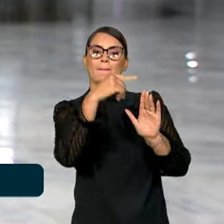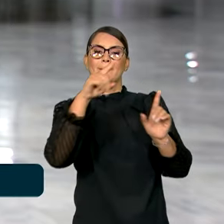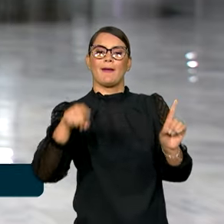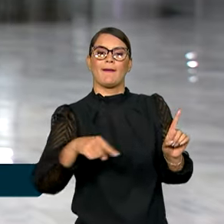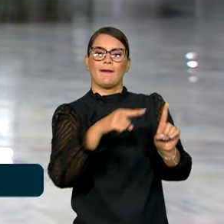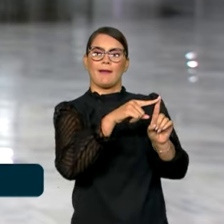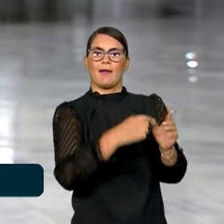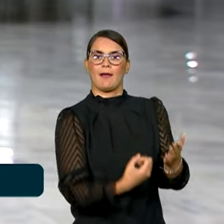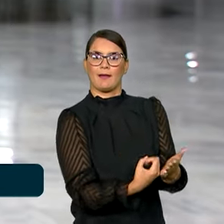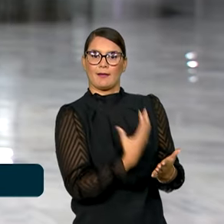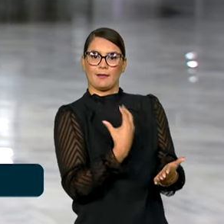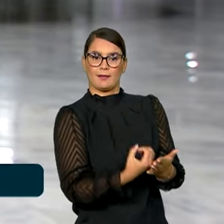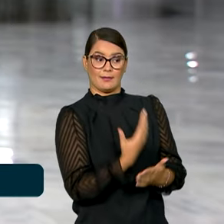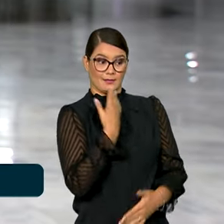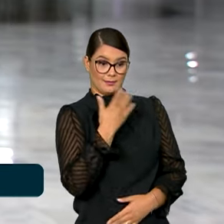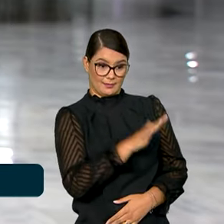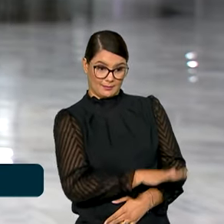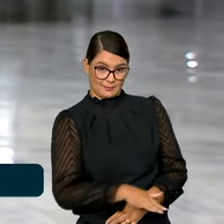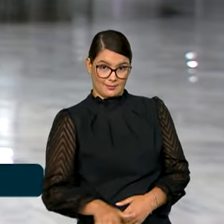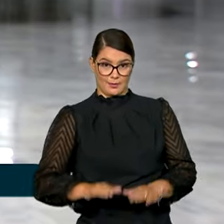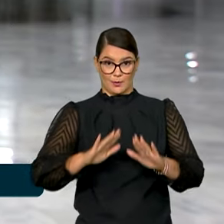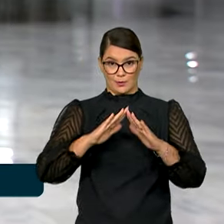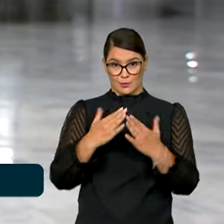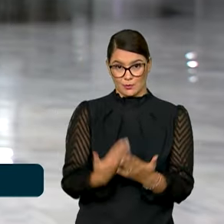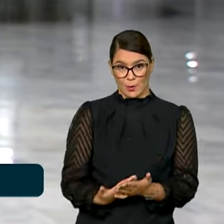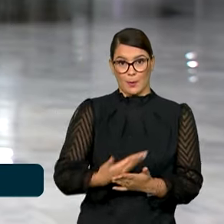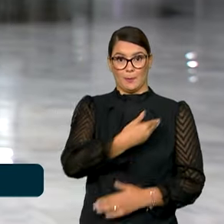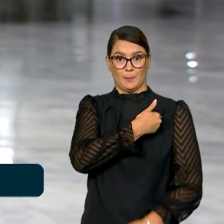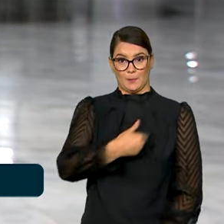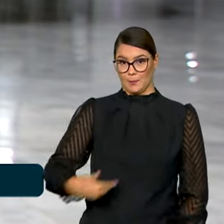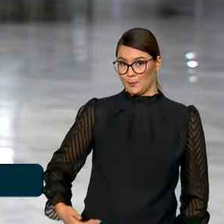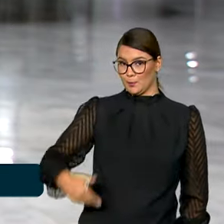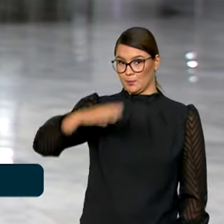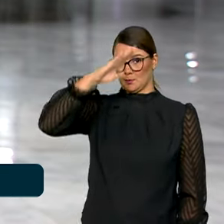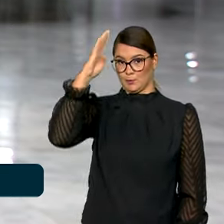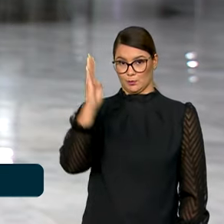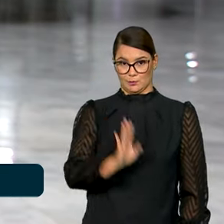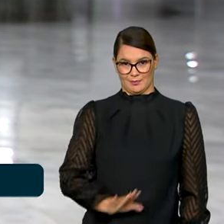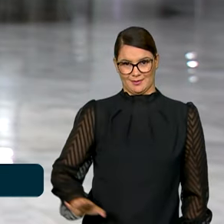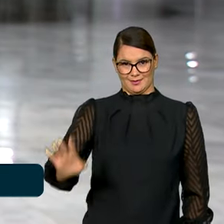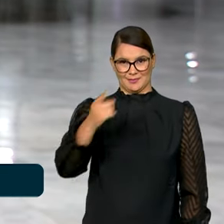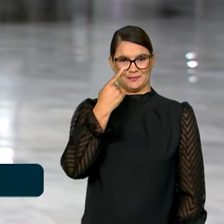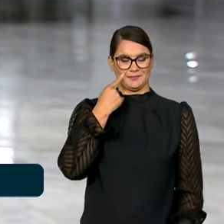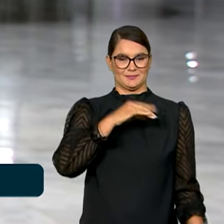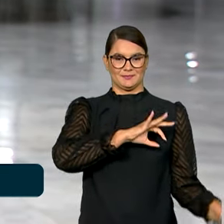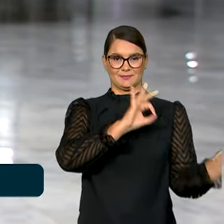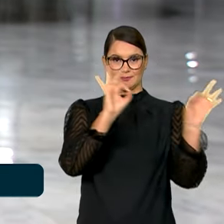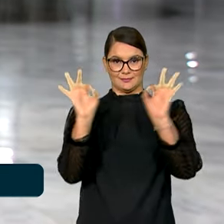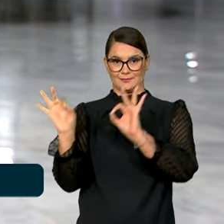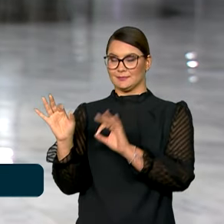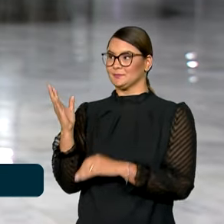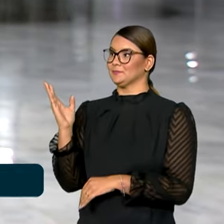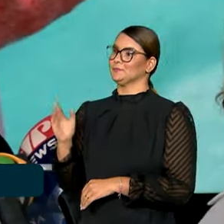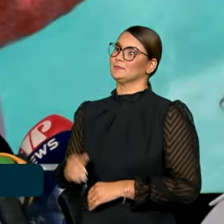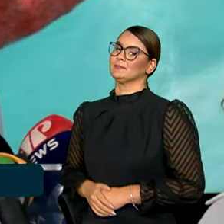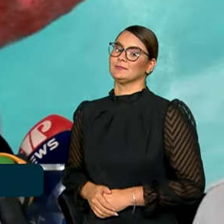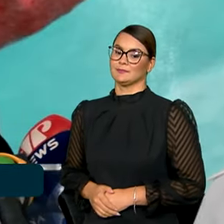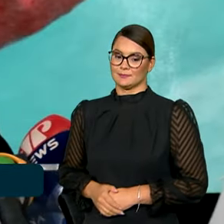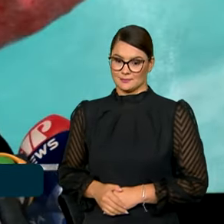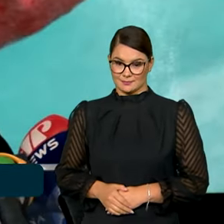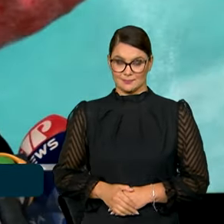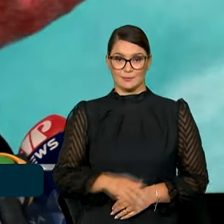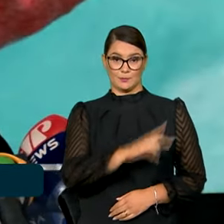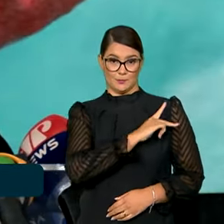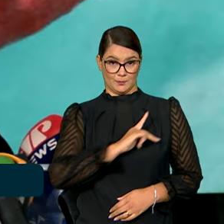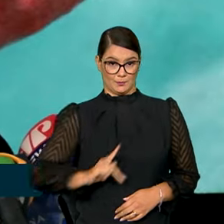das crianças nas unidades públicas de educação de todo o país. Vamos assistir. O presidente está agendando